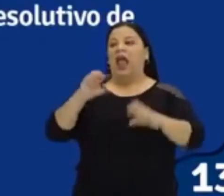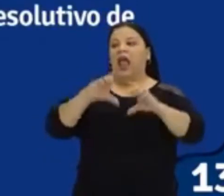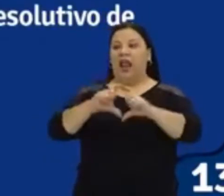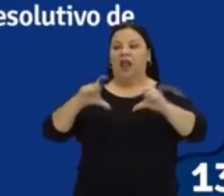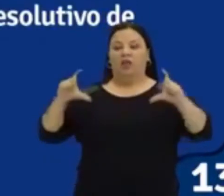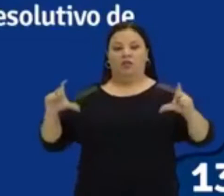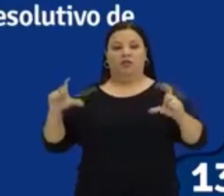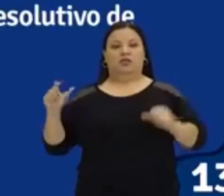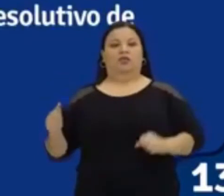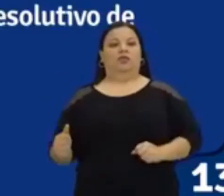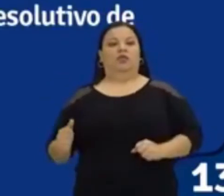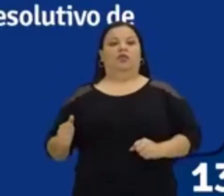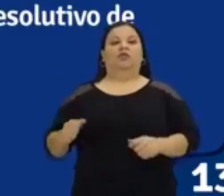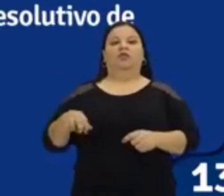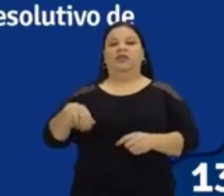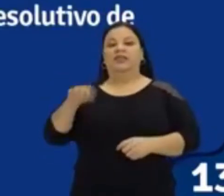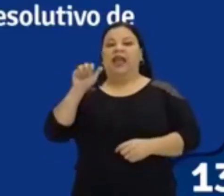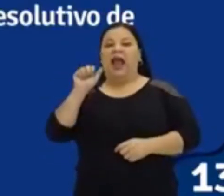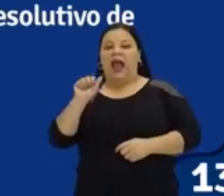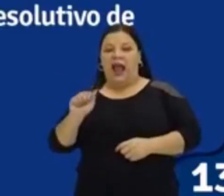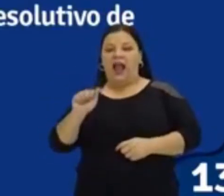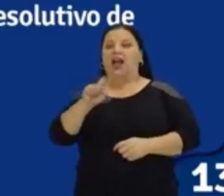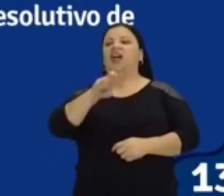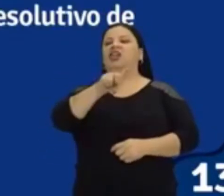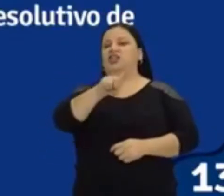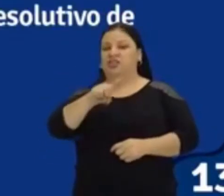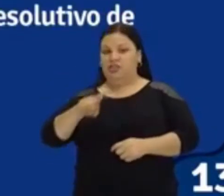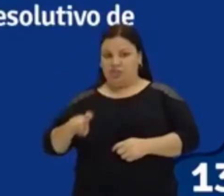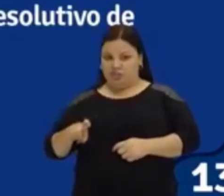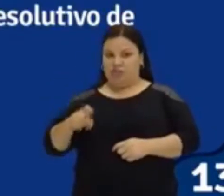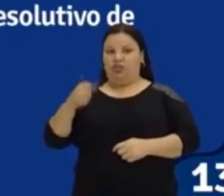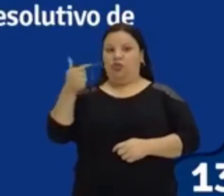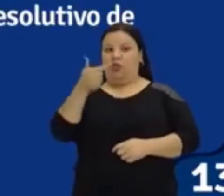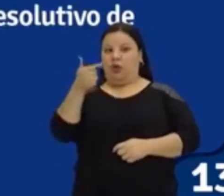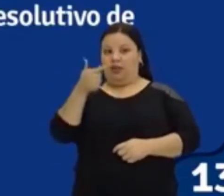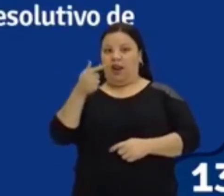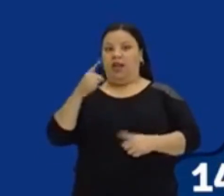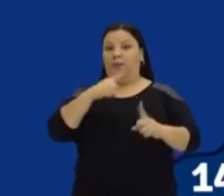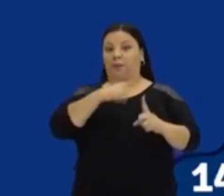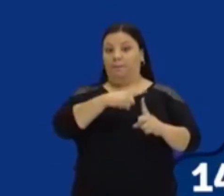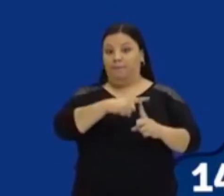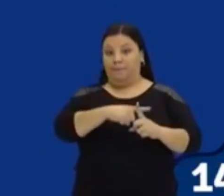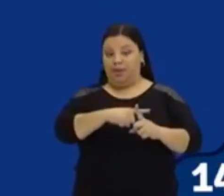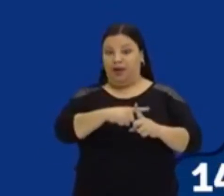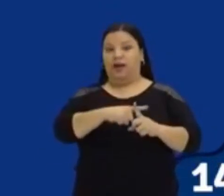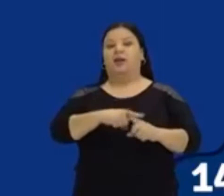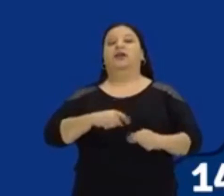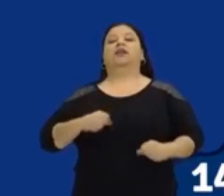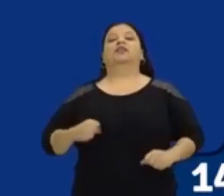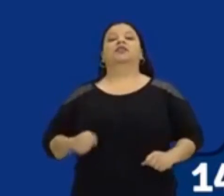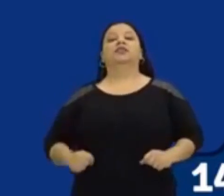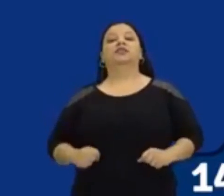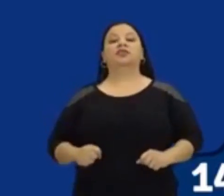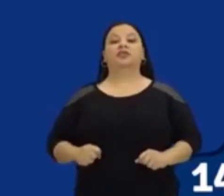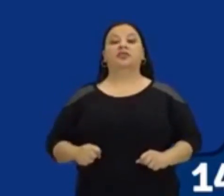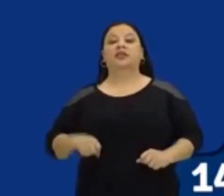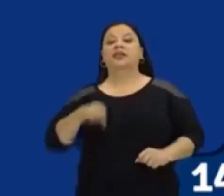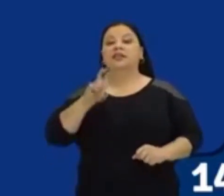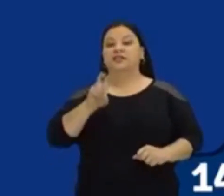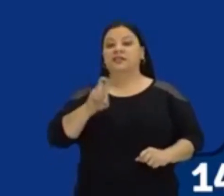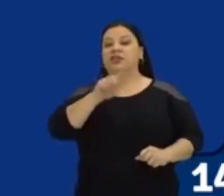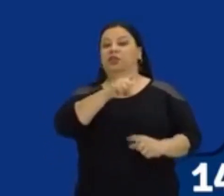grau aqui a gente resolve pela fórmula de Bhaskara, tá ok? Vamos com um exemplo, olha. Então, quais são as